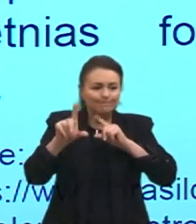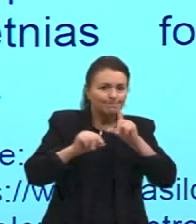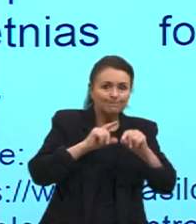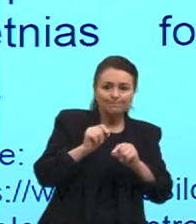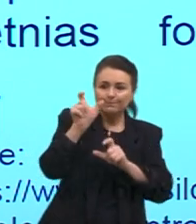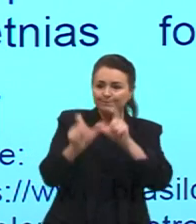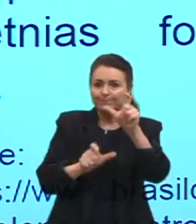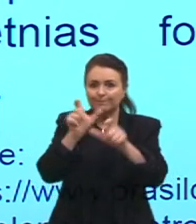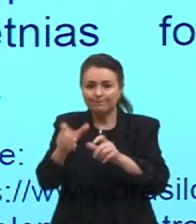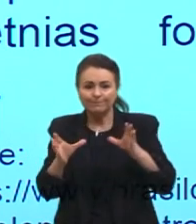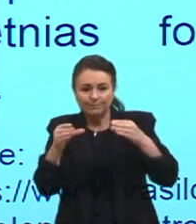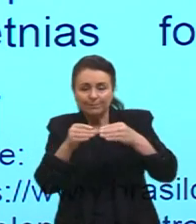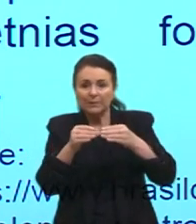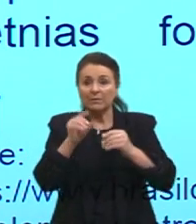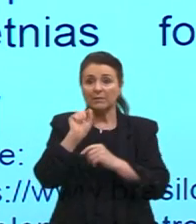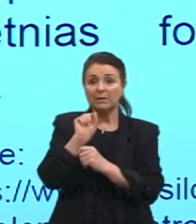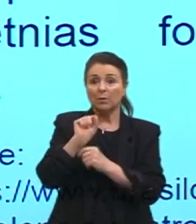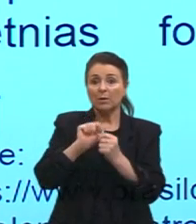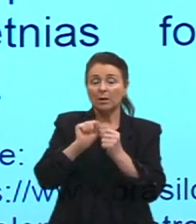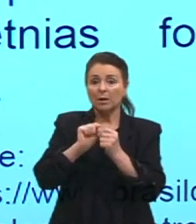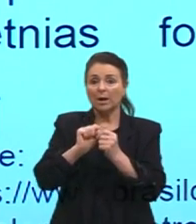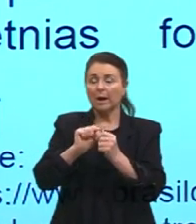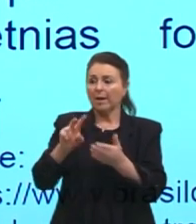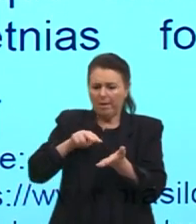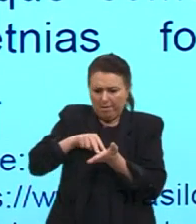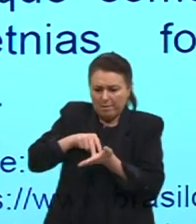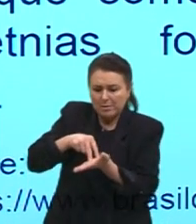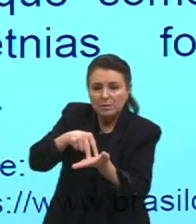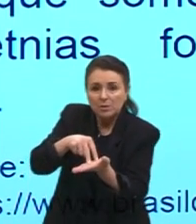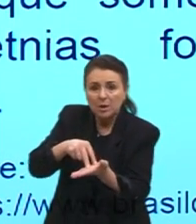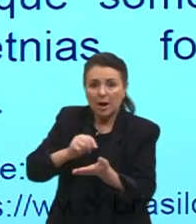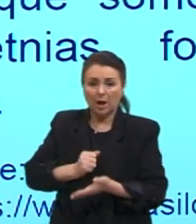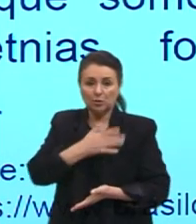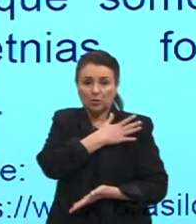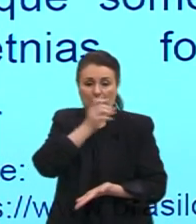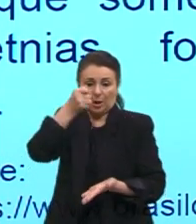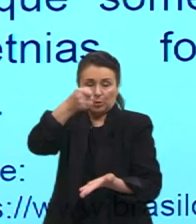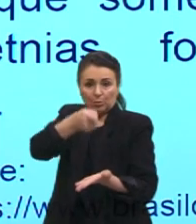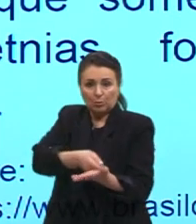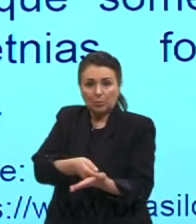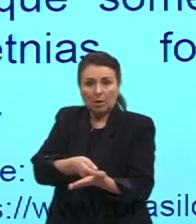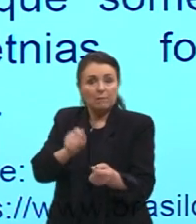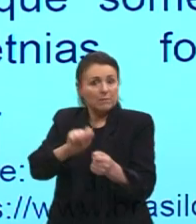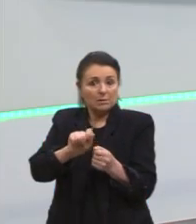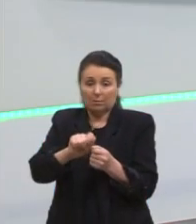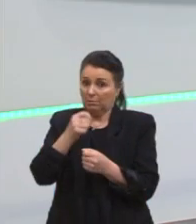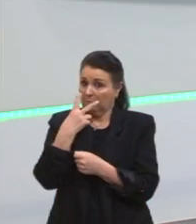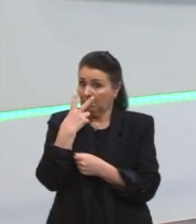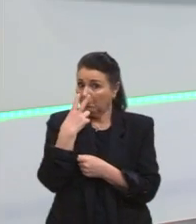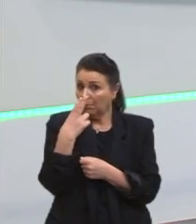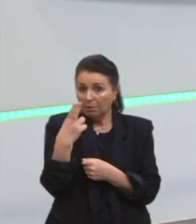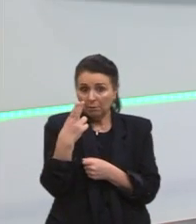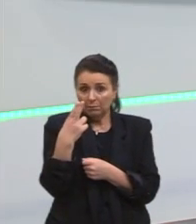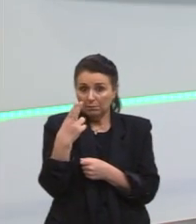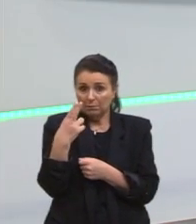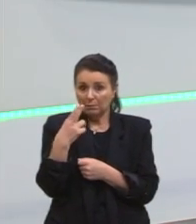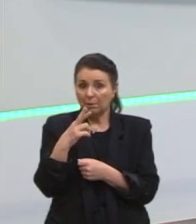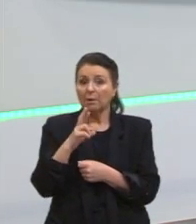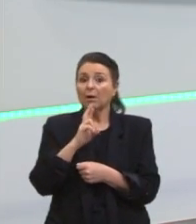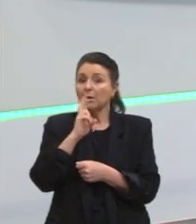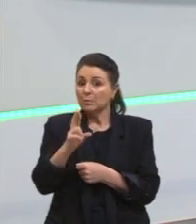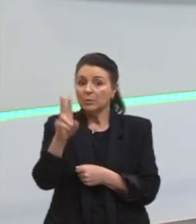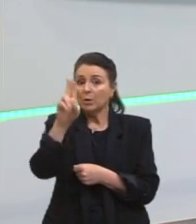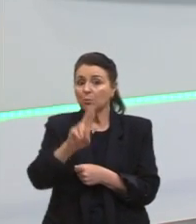pessoas, alguns grupos, que era de resistir à ditadura militar de uma forma responder à violência com a